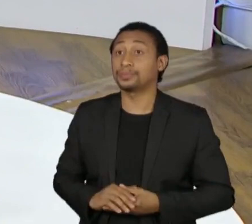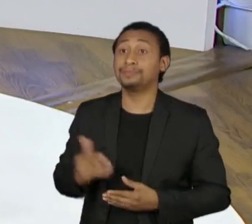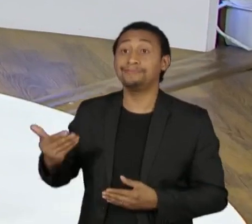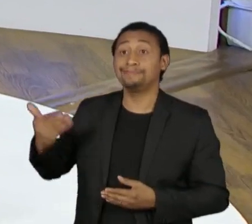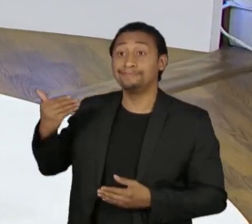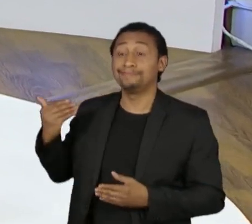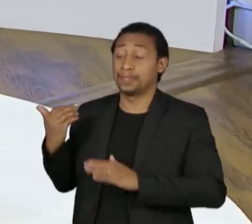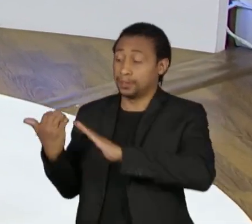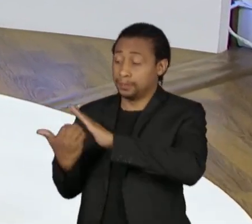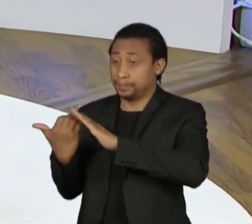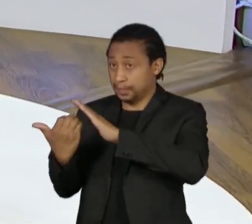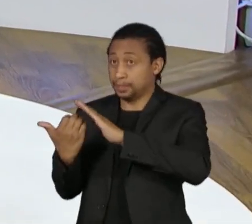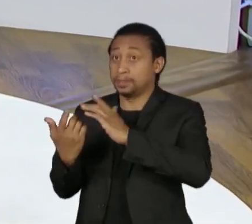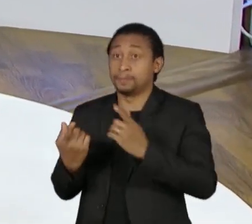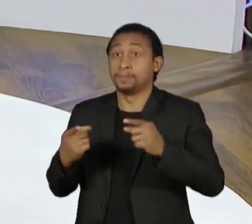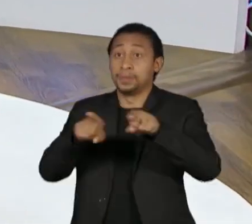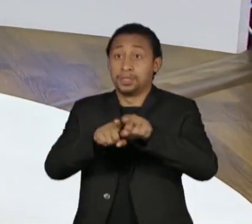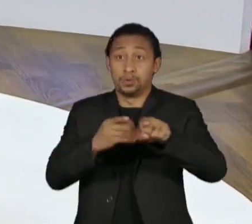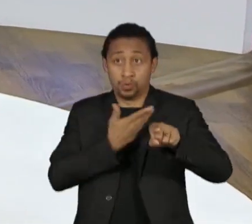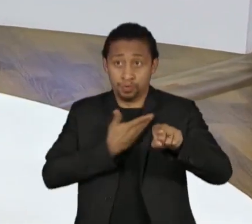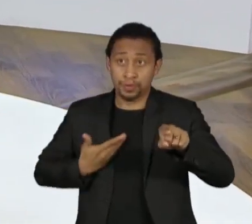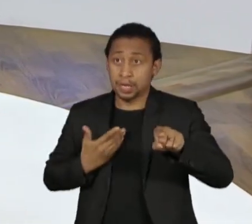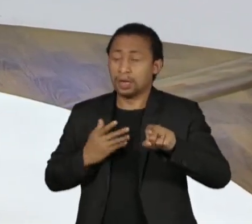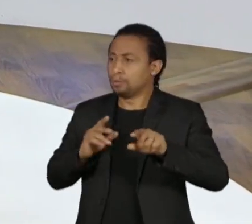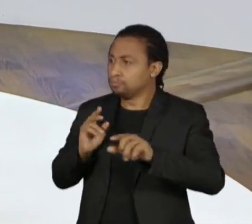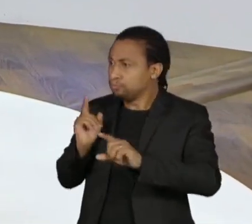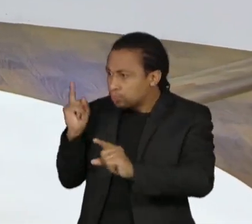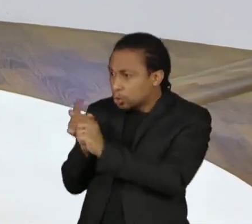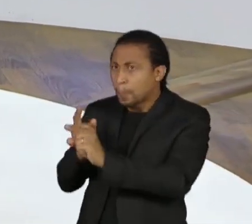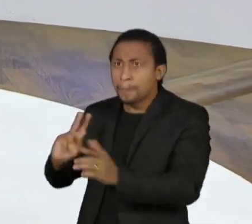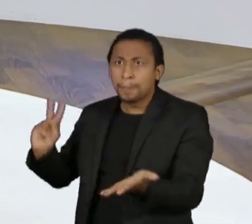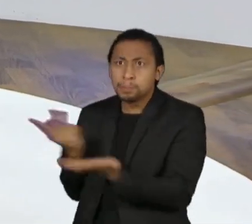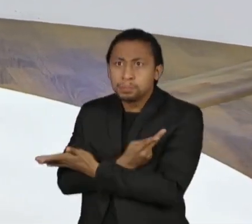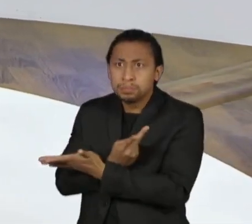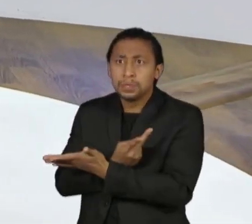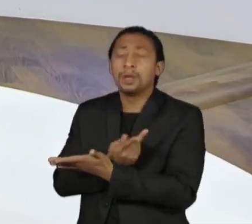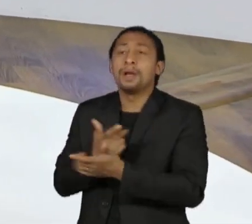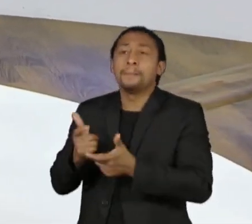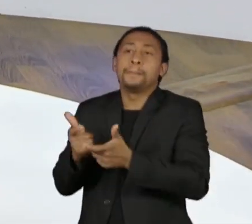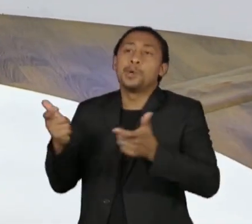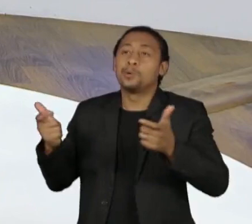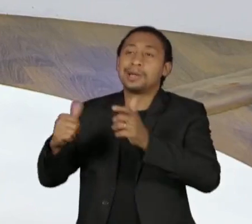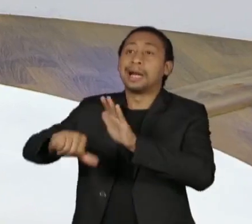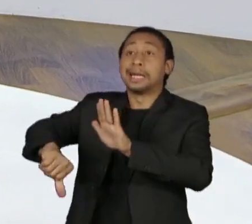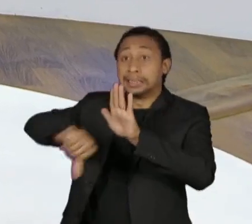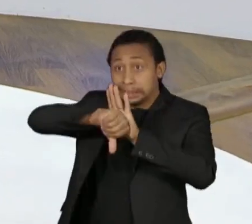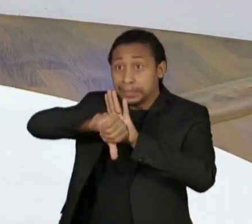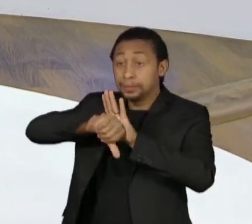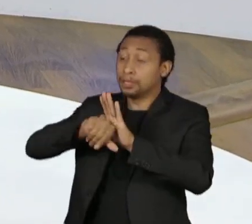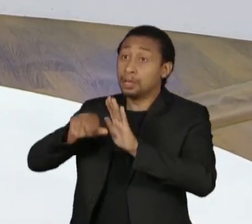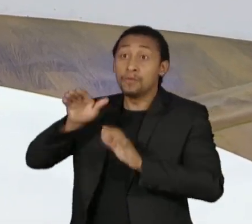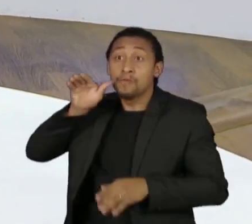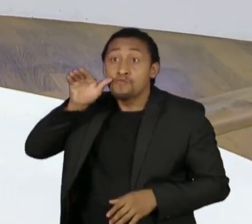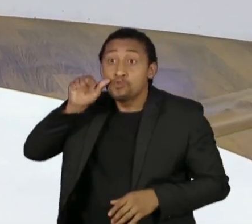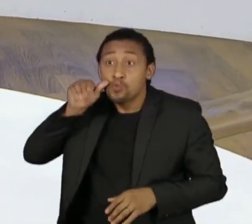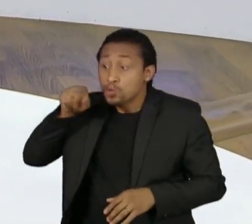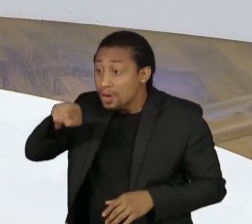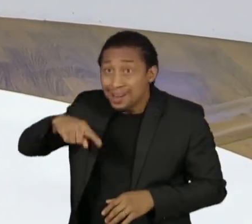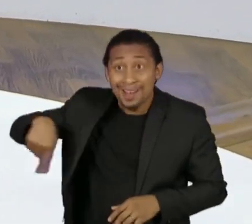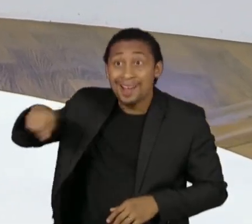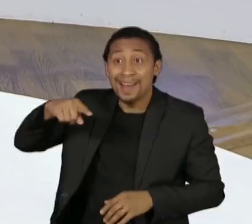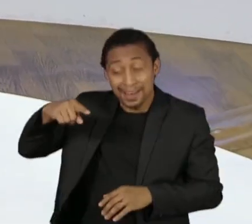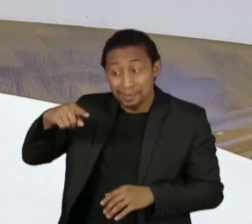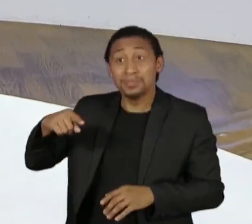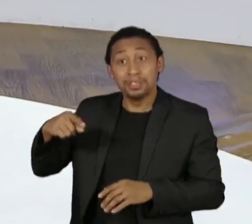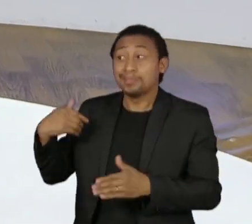no passado, muitos crimes foram cometidos, inclusive, por funcionários de carreira. É importante lembrar isso. Ou seja,